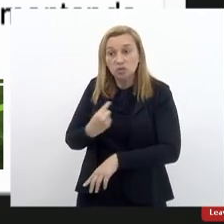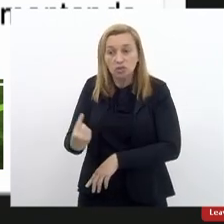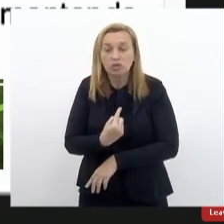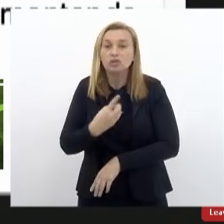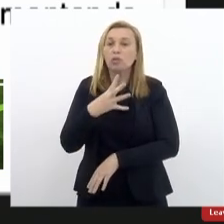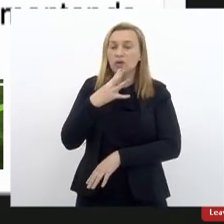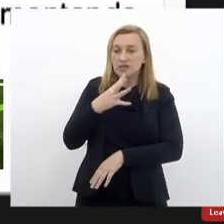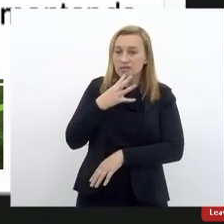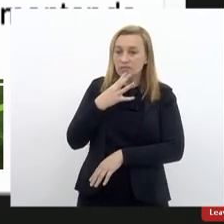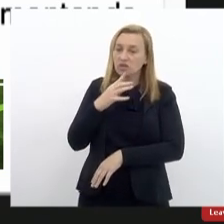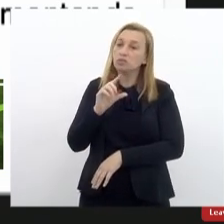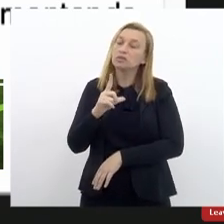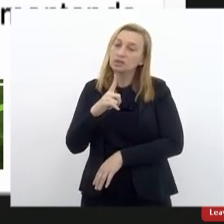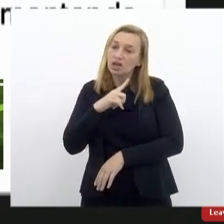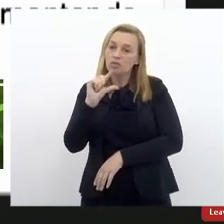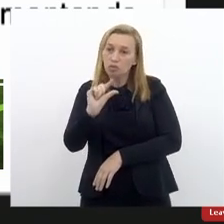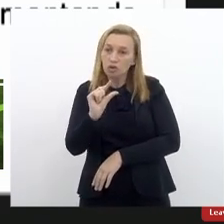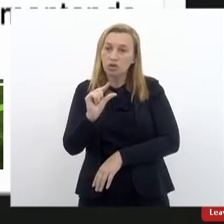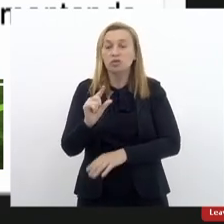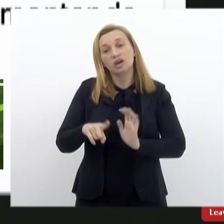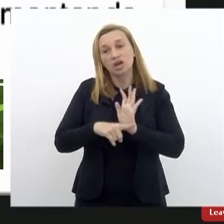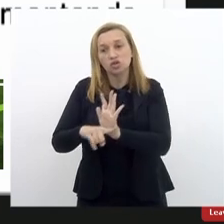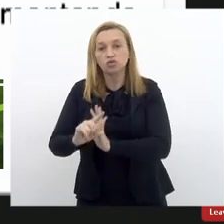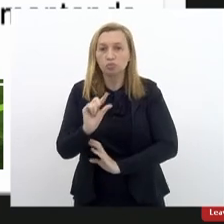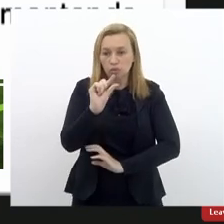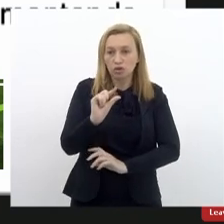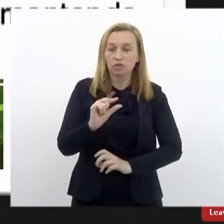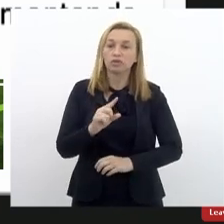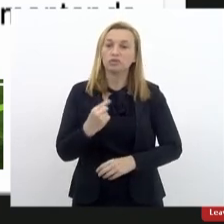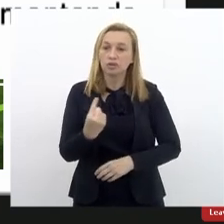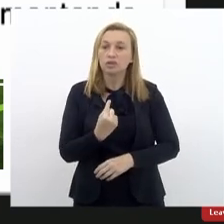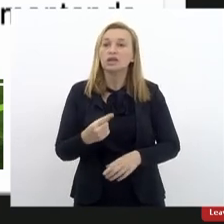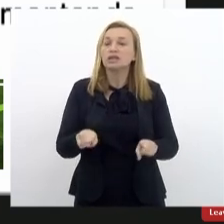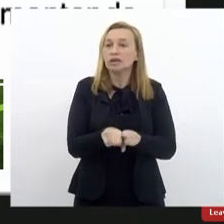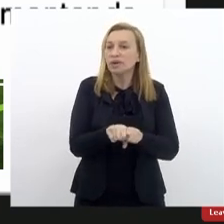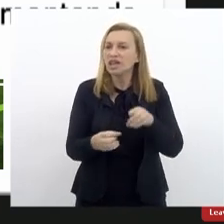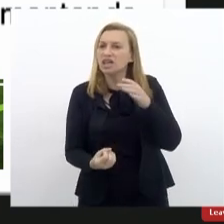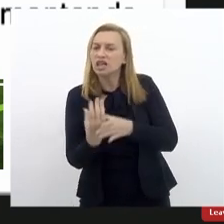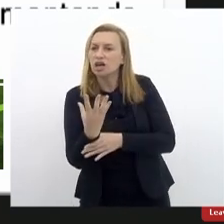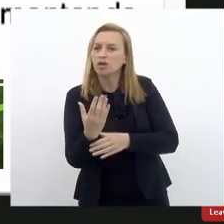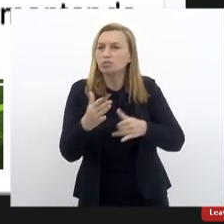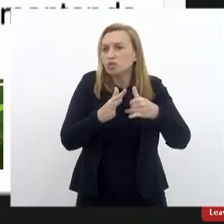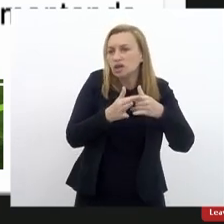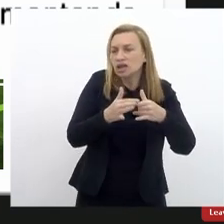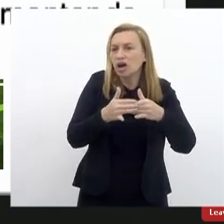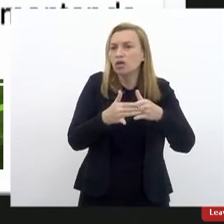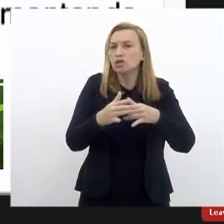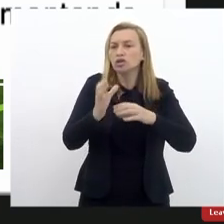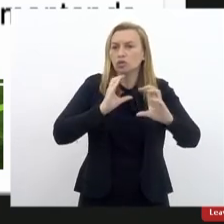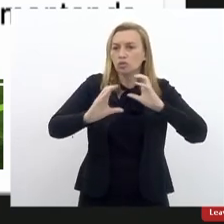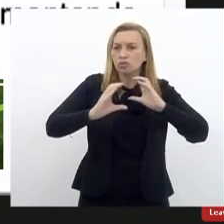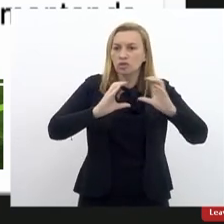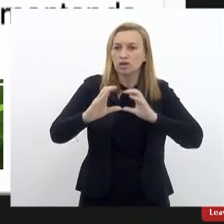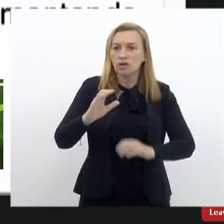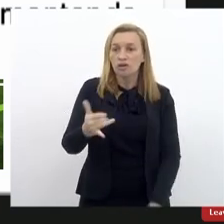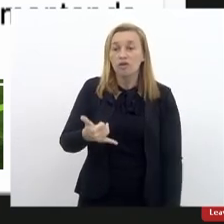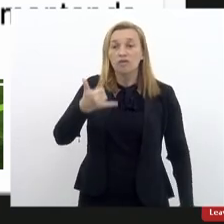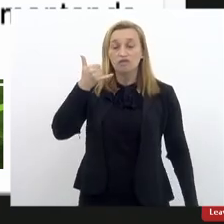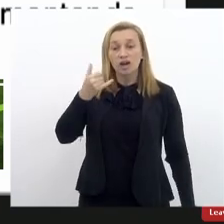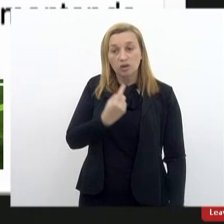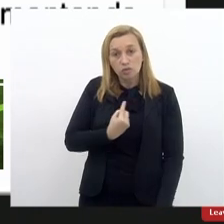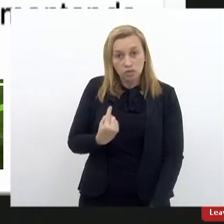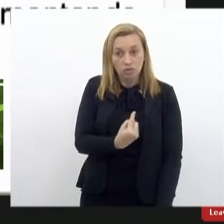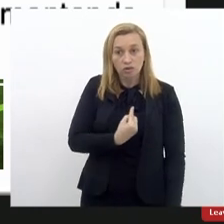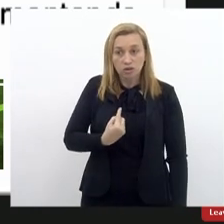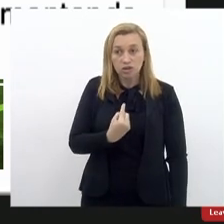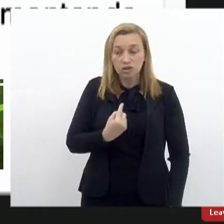conhecimento que conseguem nos ajudar de alguma forma. Criamos também um canal institucional de comunicação, o Fale Conosco, para tentar uma